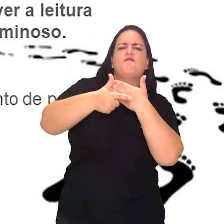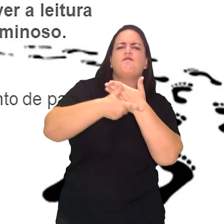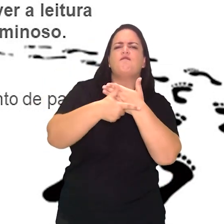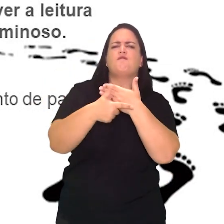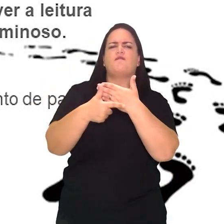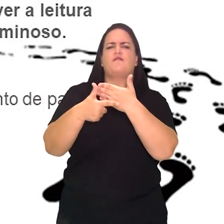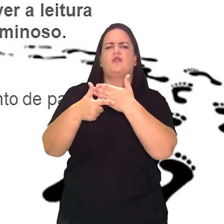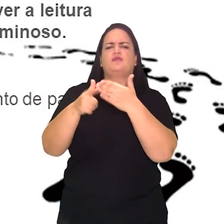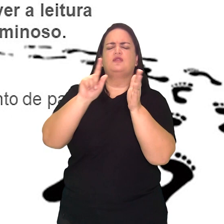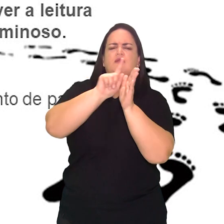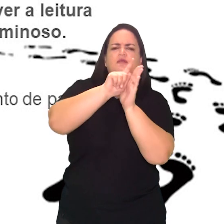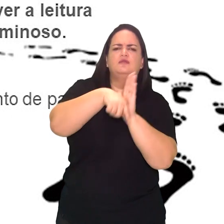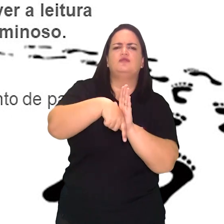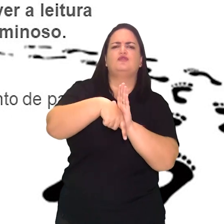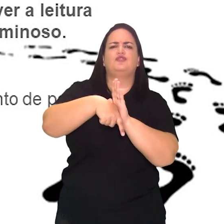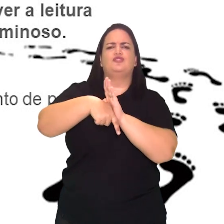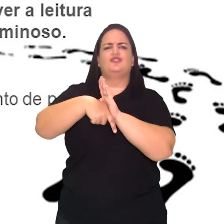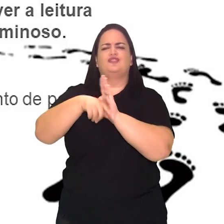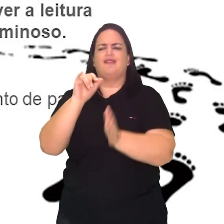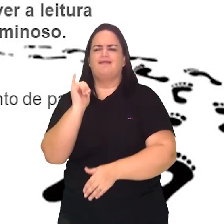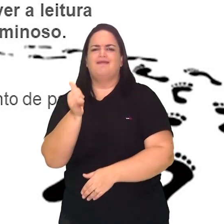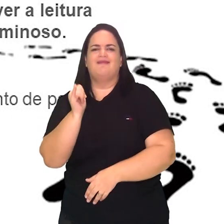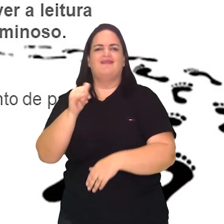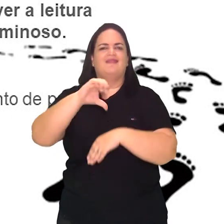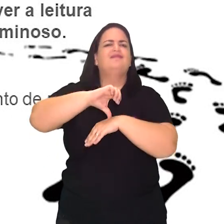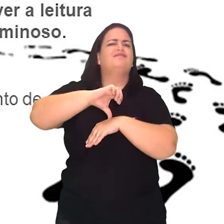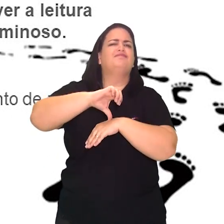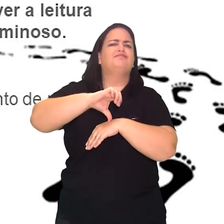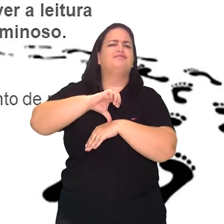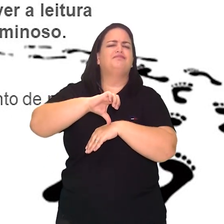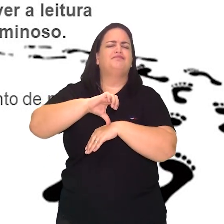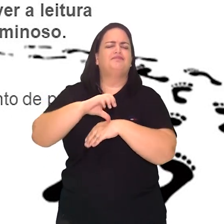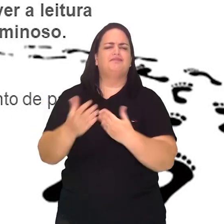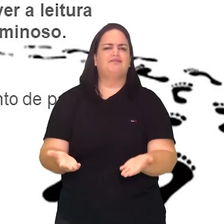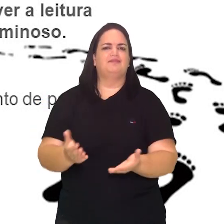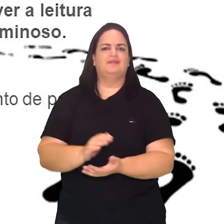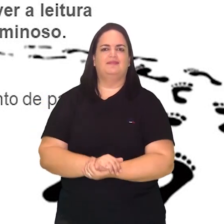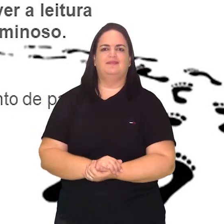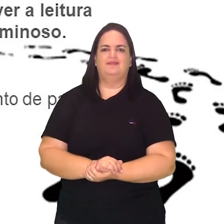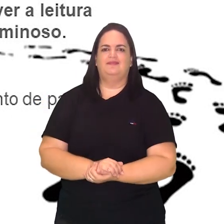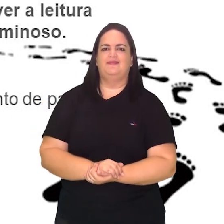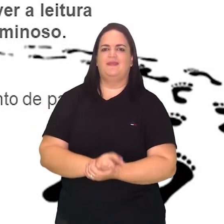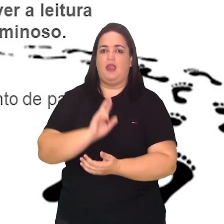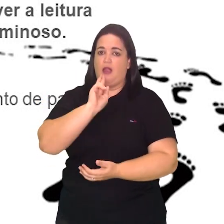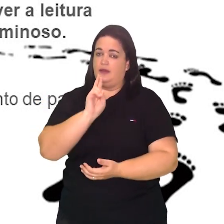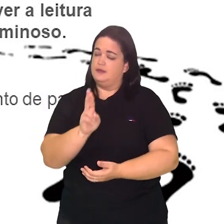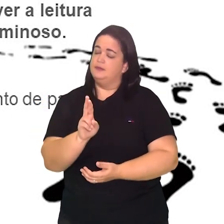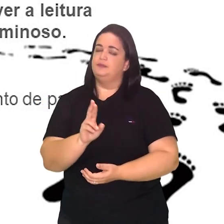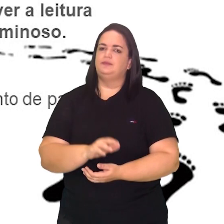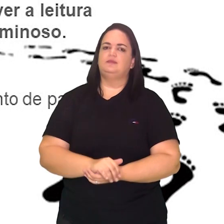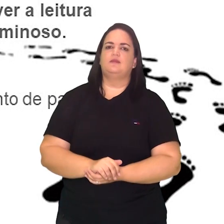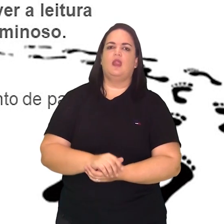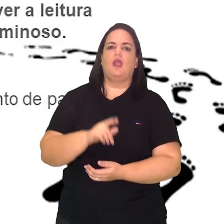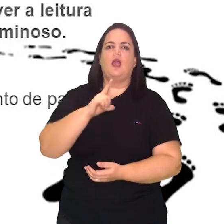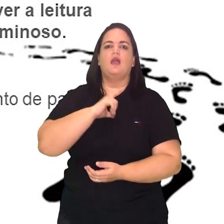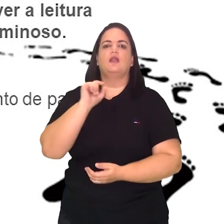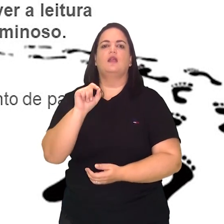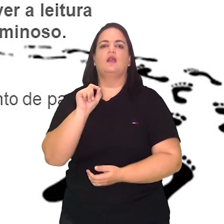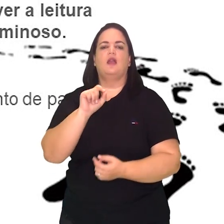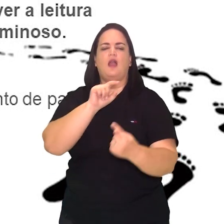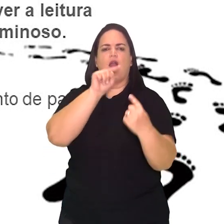do gênero narrativa de enigma. Gente, a narrativa de enigma tem como função, objetivo ou finalidade